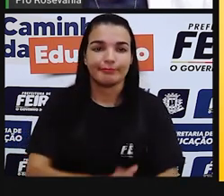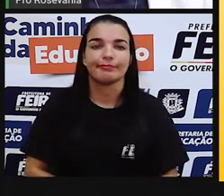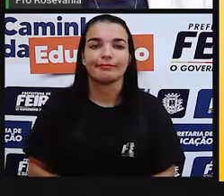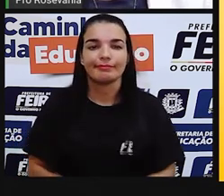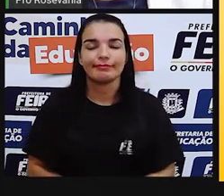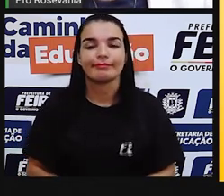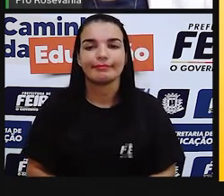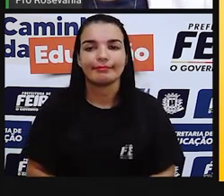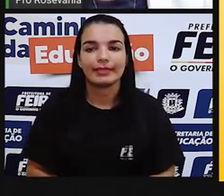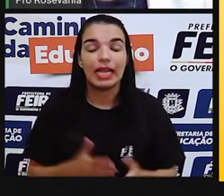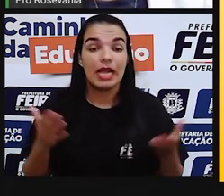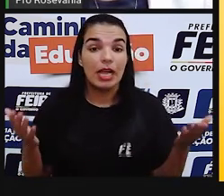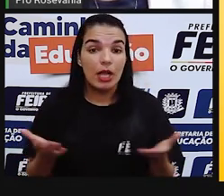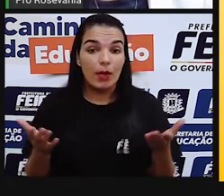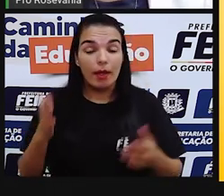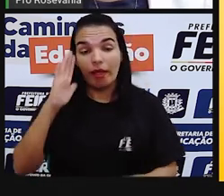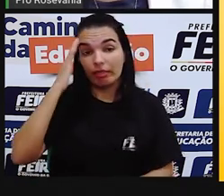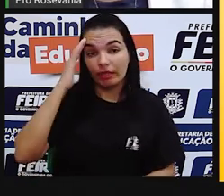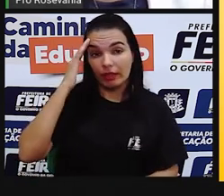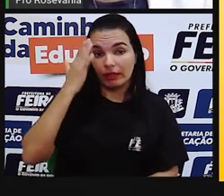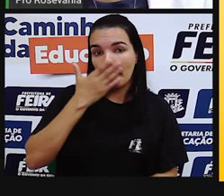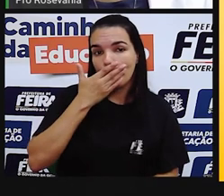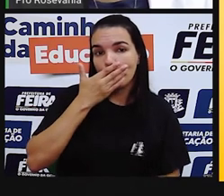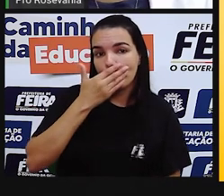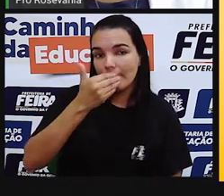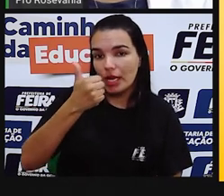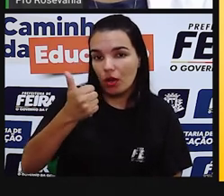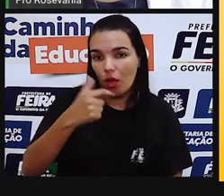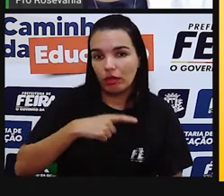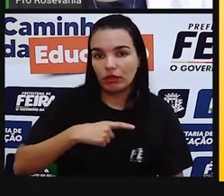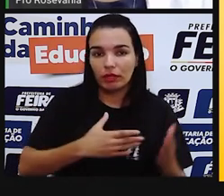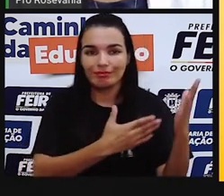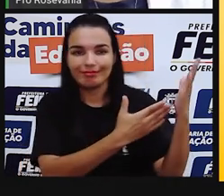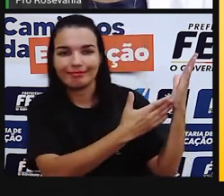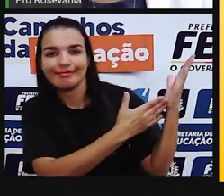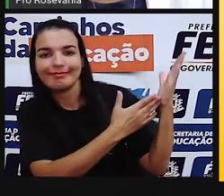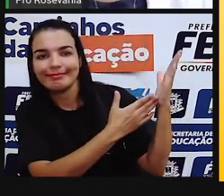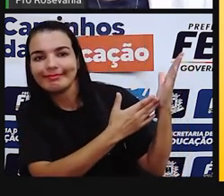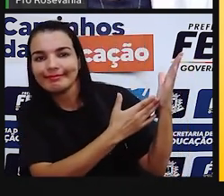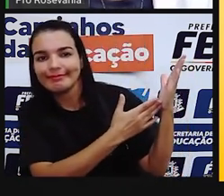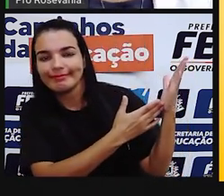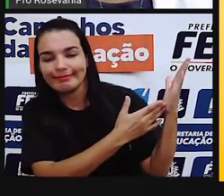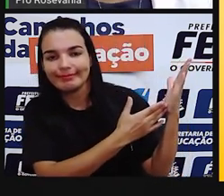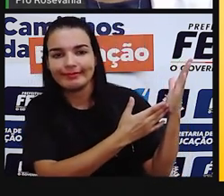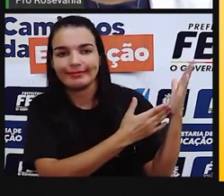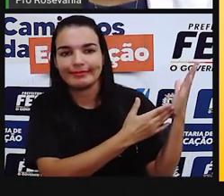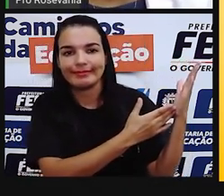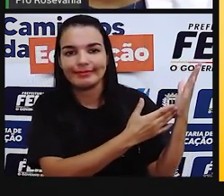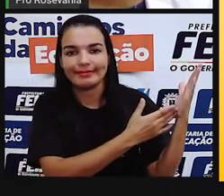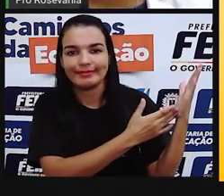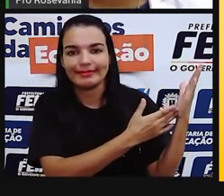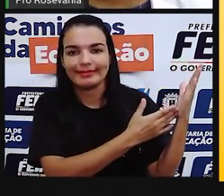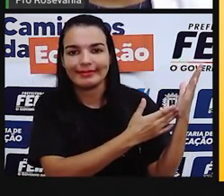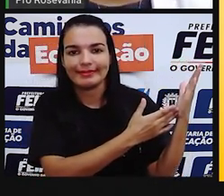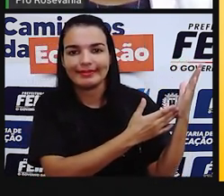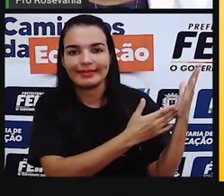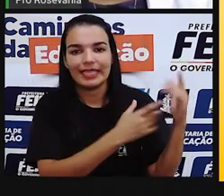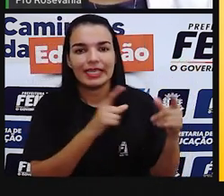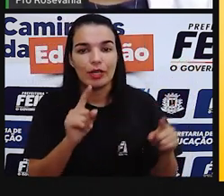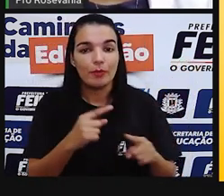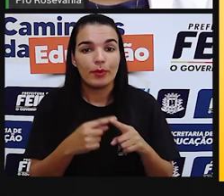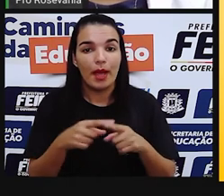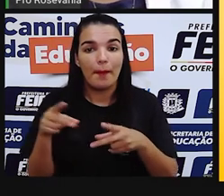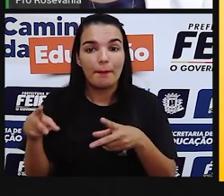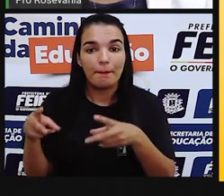aí para a gente entender essa essa religião inicial aí a gente percebe